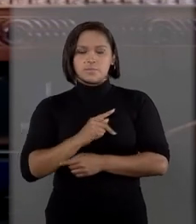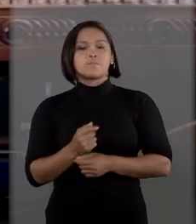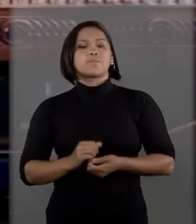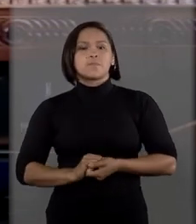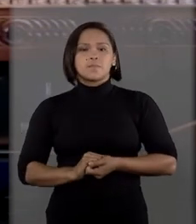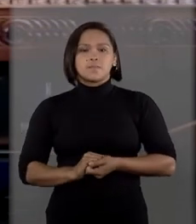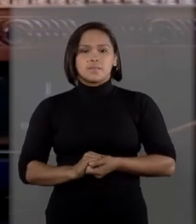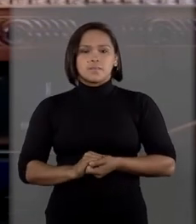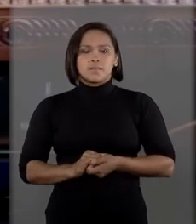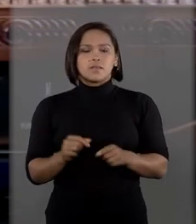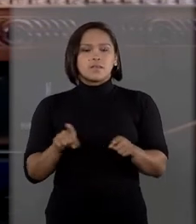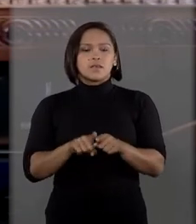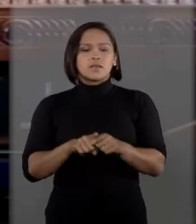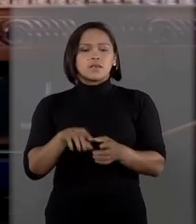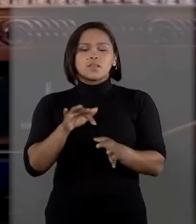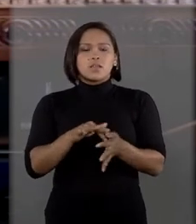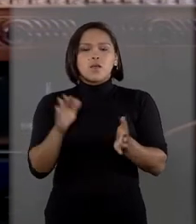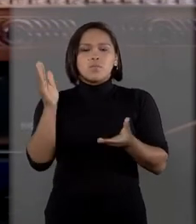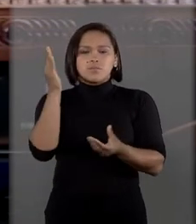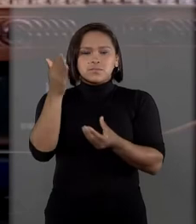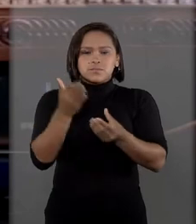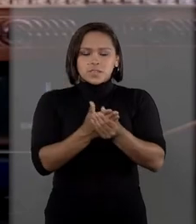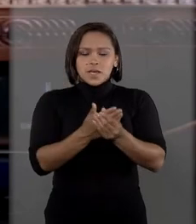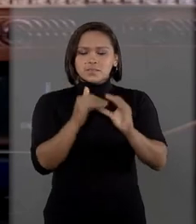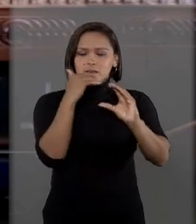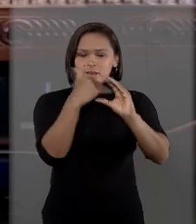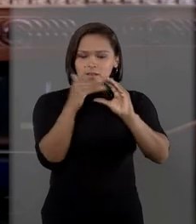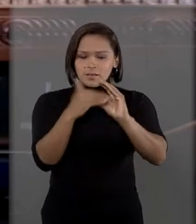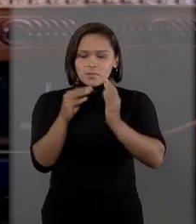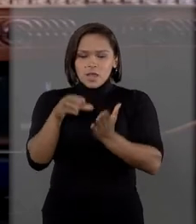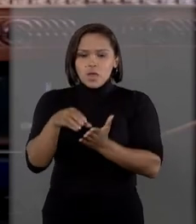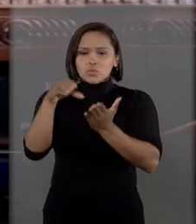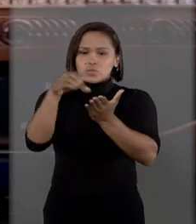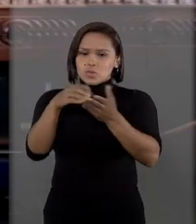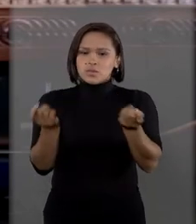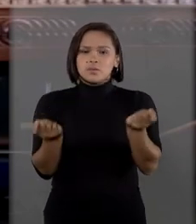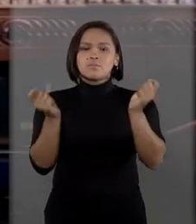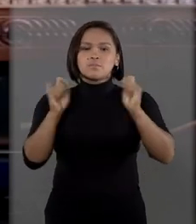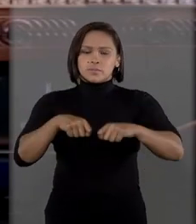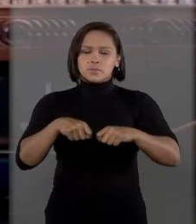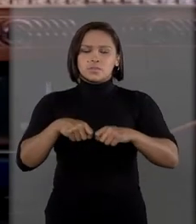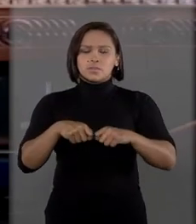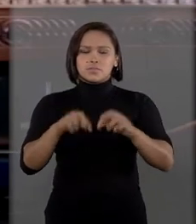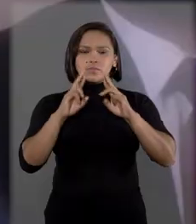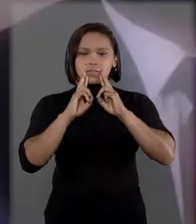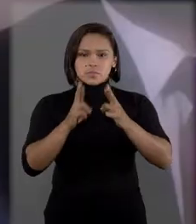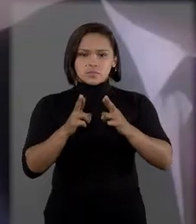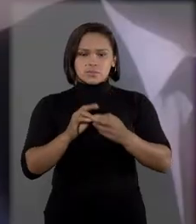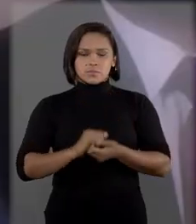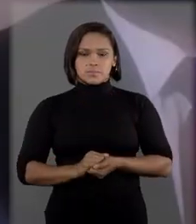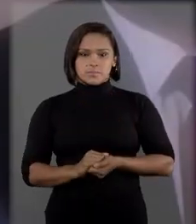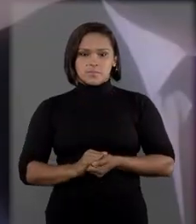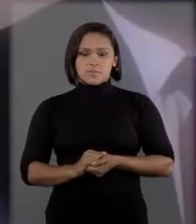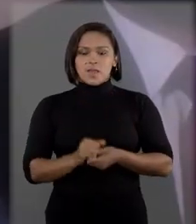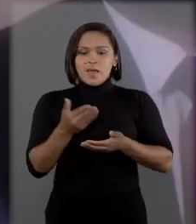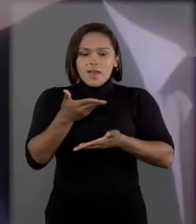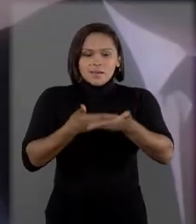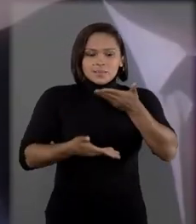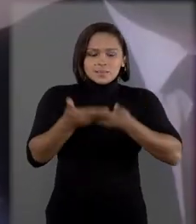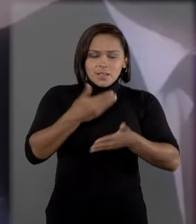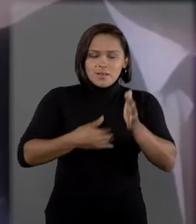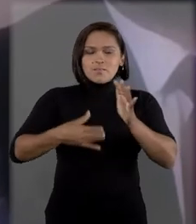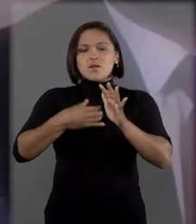que, em segundo caso, as encaminhará aos órgãos competentes do Ministério Público. Através da rede de